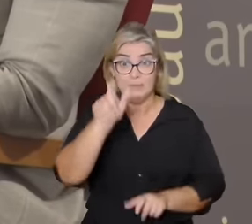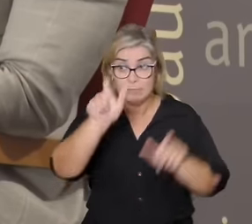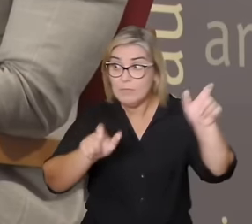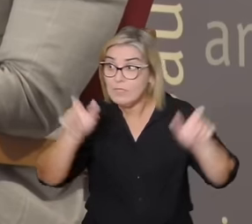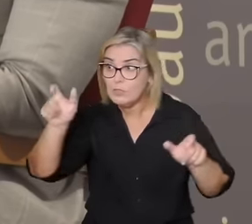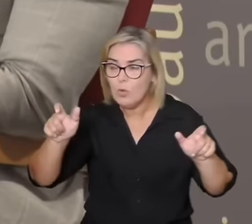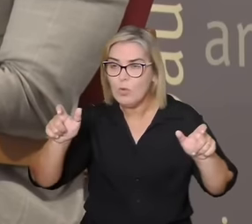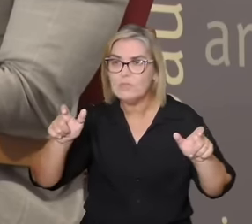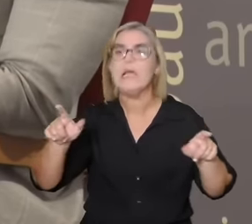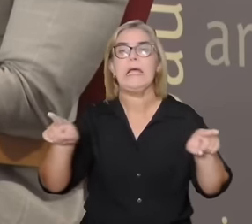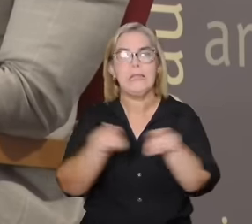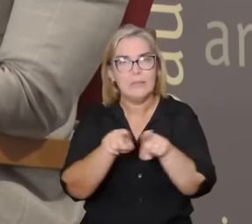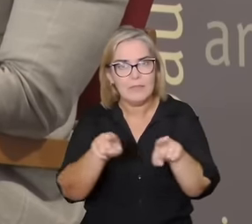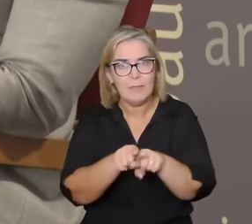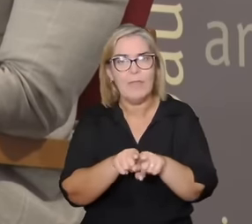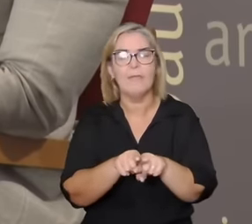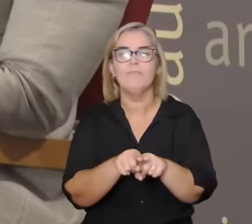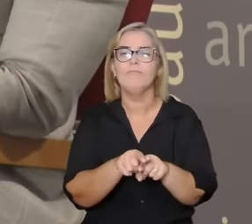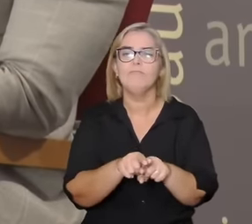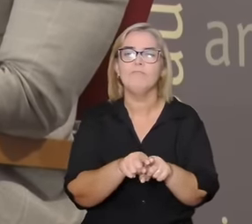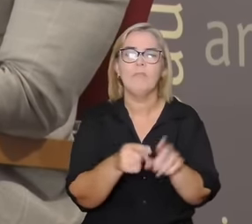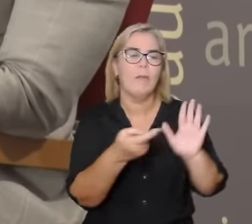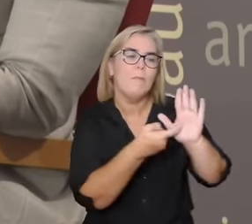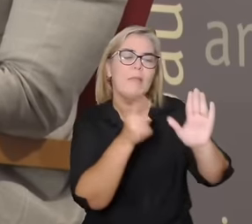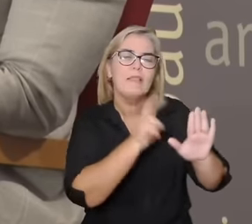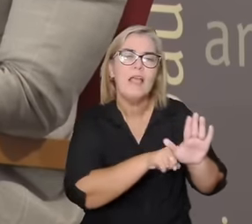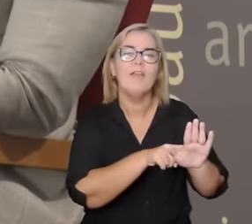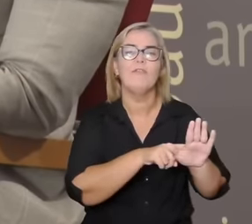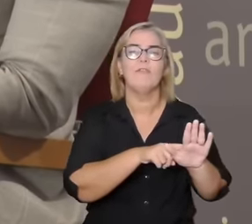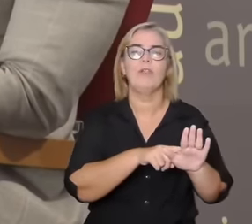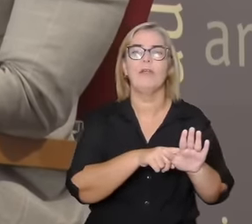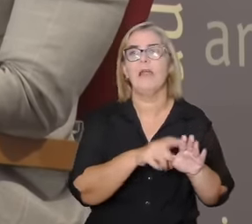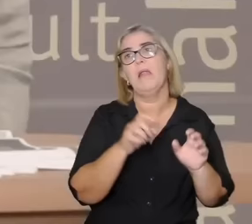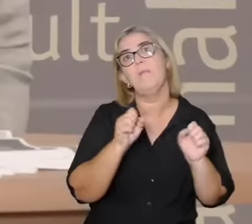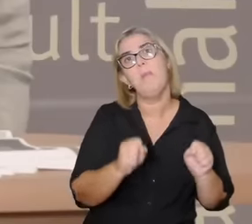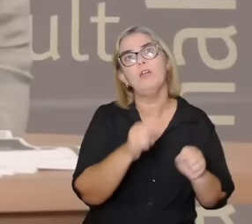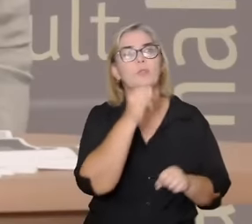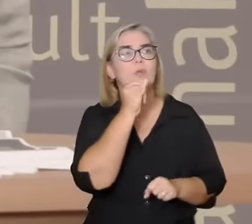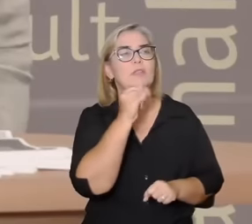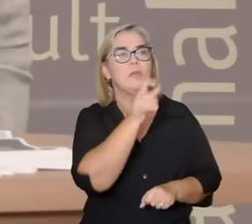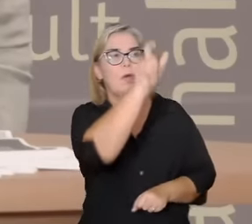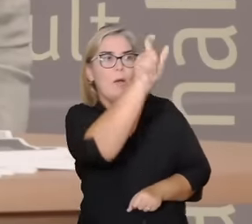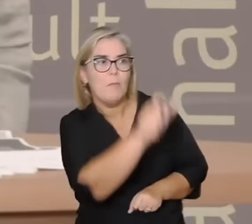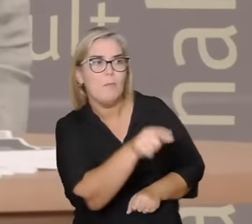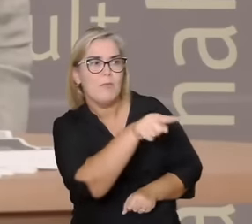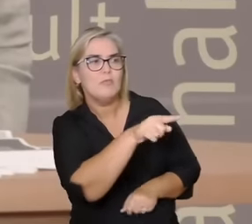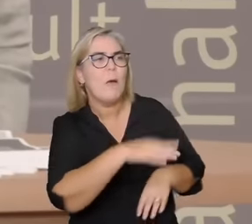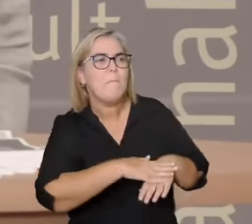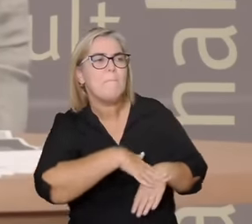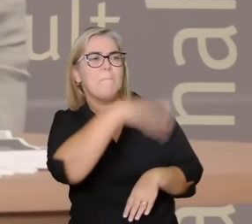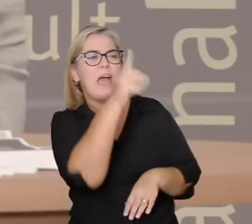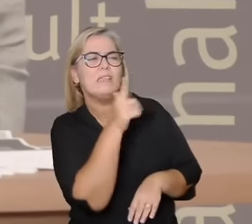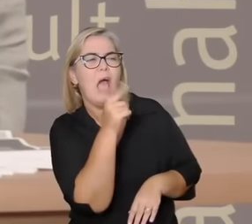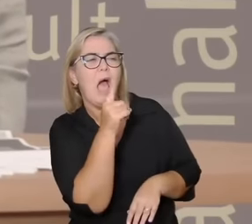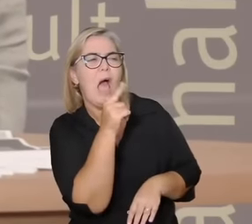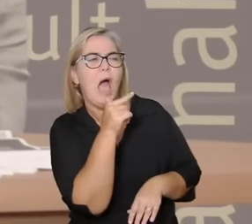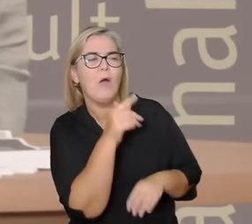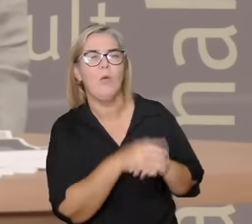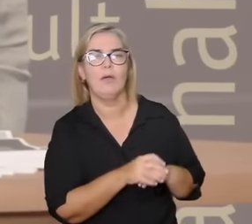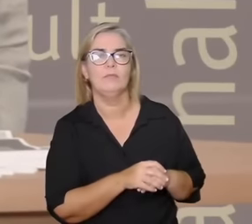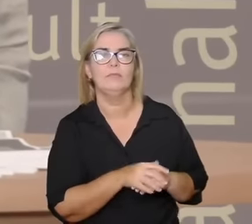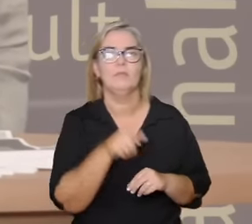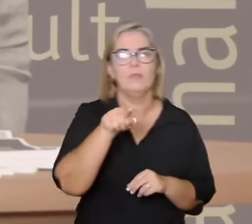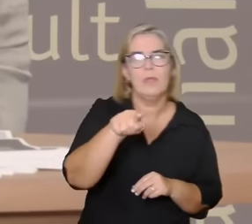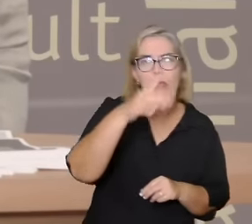exemplo na água ela pode ser de mar rio ou lago o fogo pode ser vulcânico